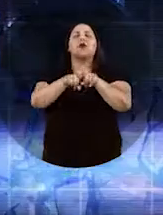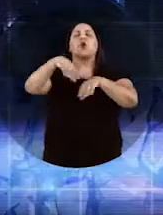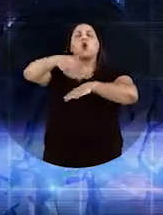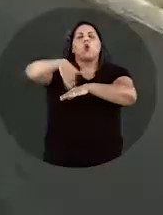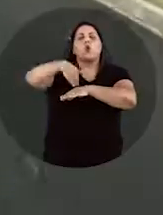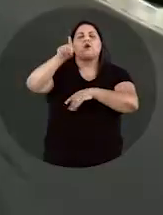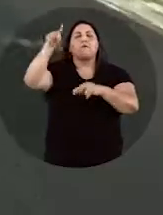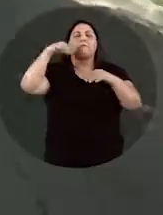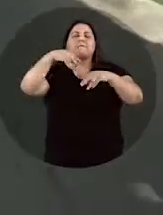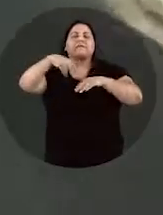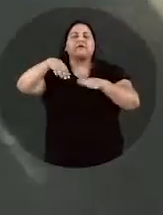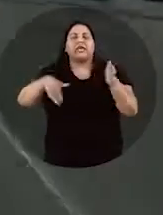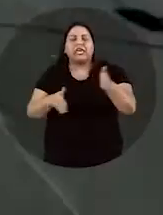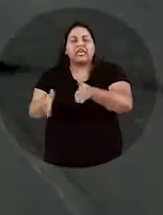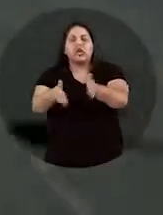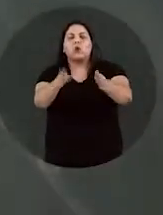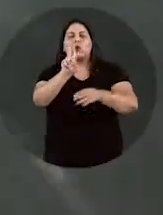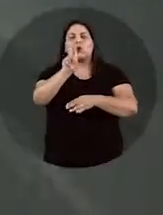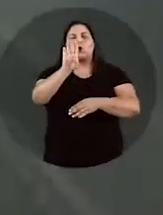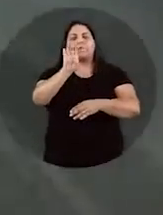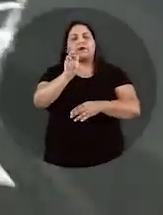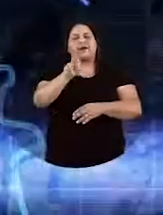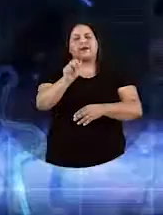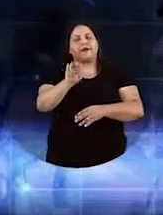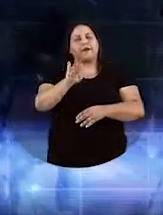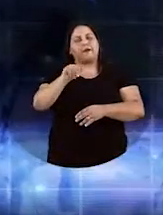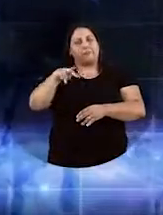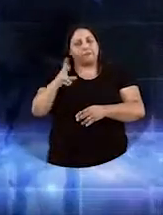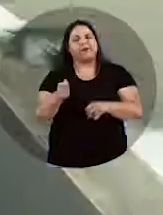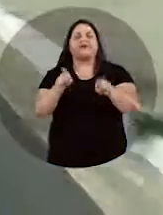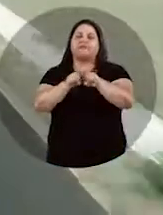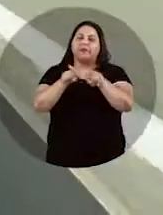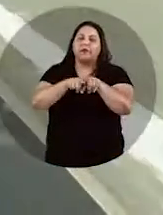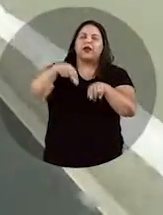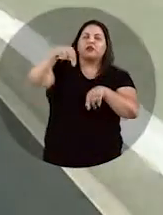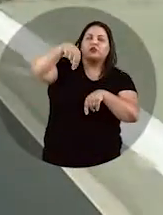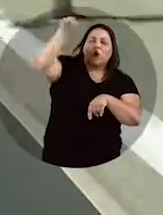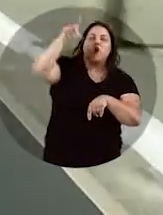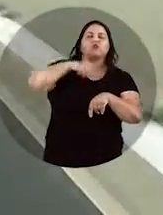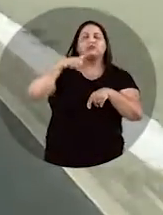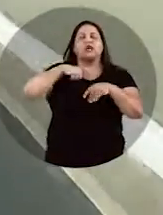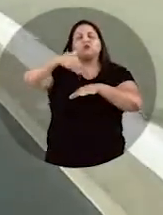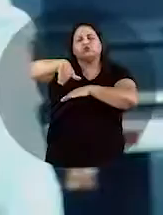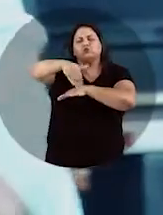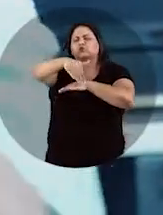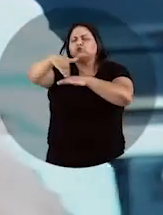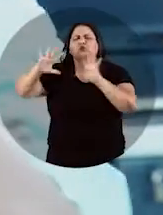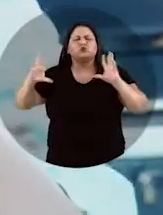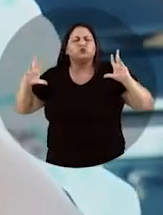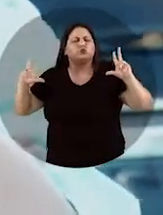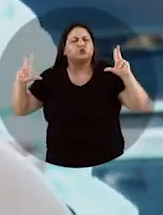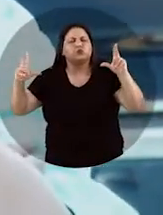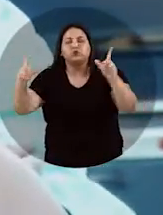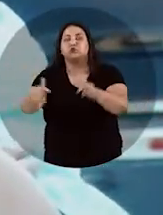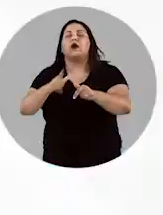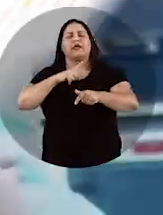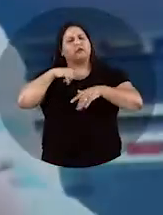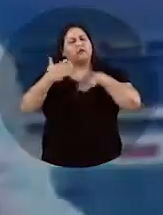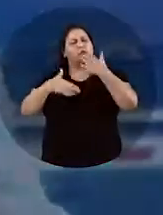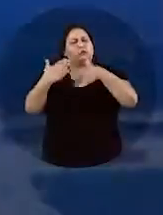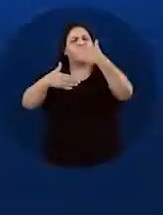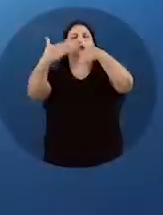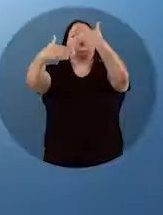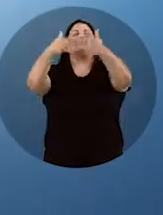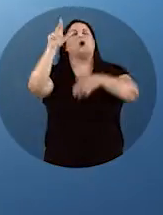A região sul com a extensão da Nicomedes até o Shopping Parque. e a região norte pela Nova Avenida Balaiadas. Com Odelmo Uberlândia Anda.